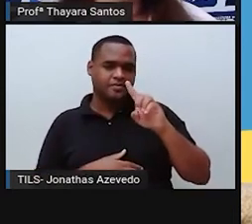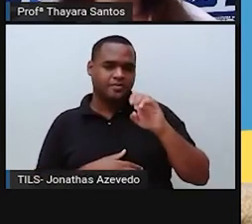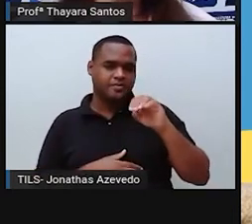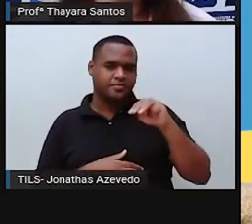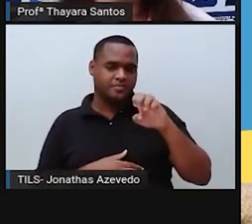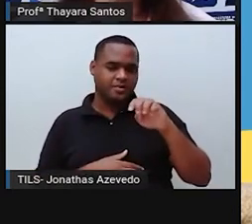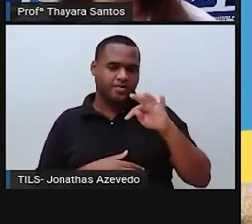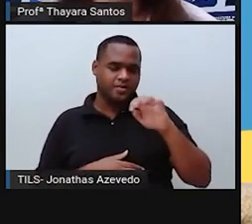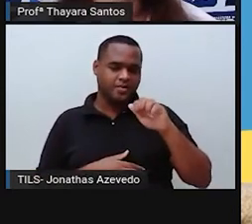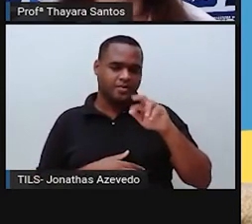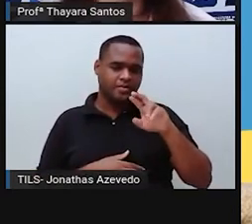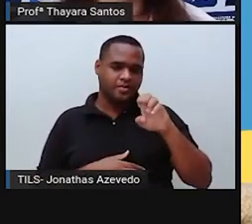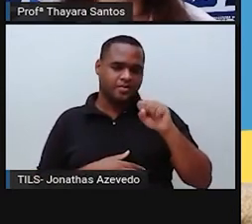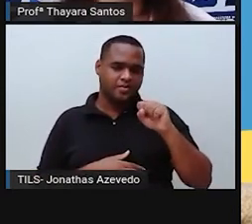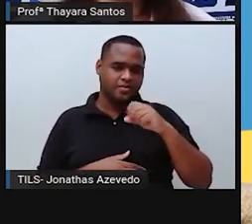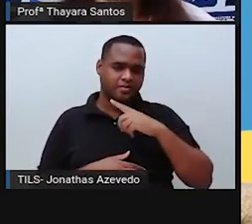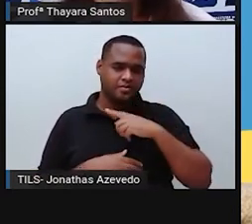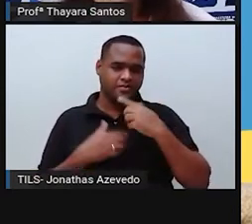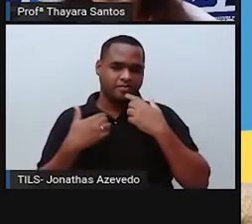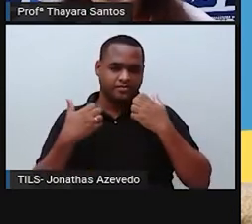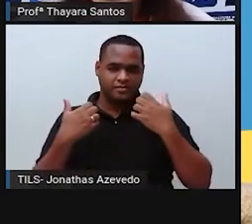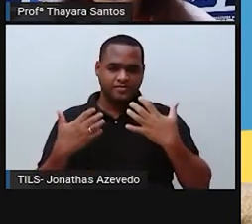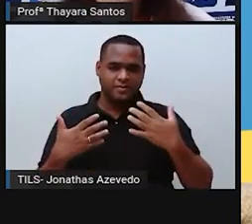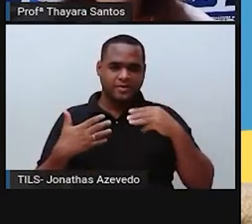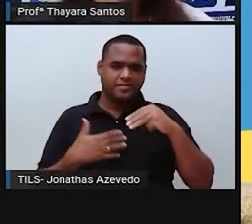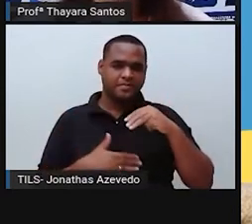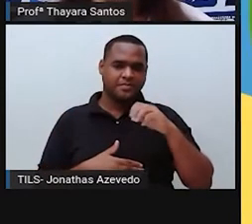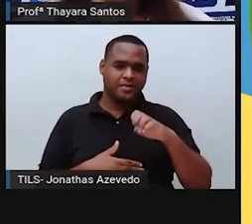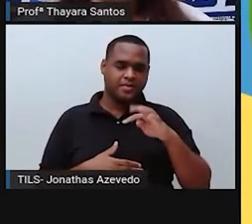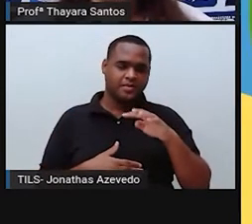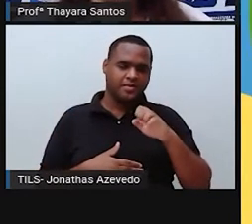rochas magmáticas e as rochas metamórficas.